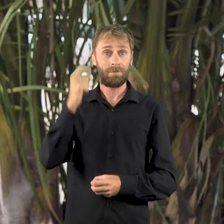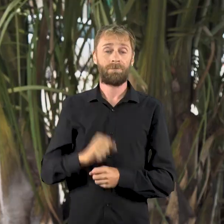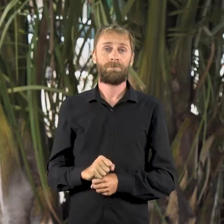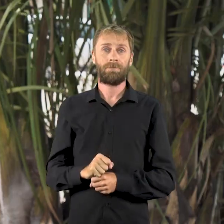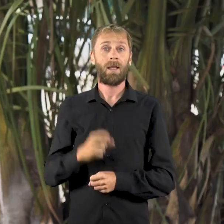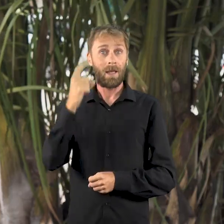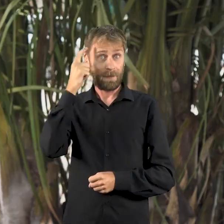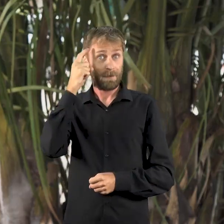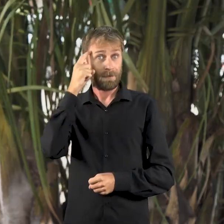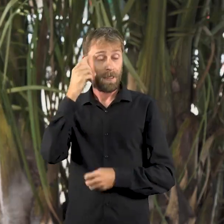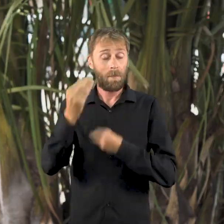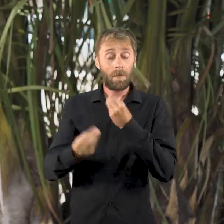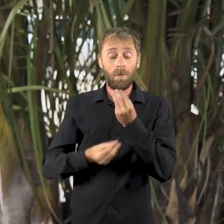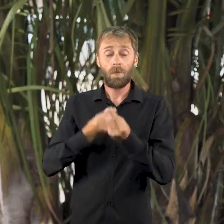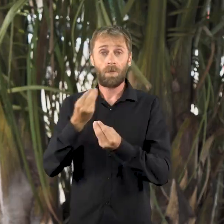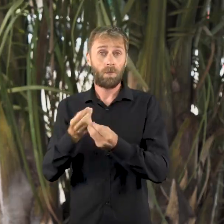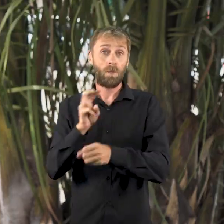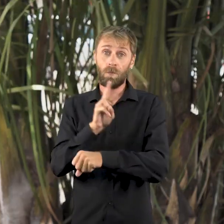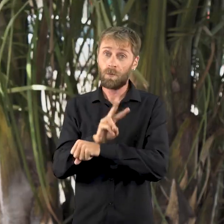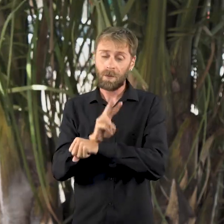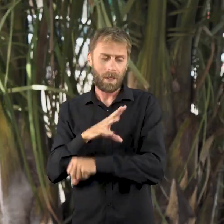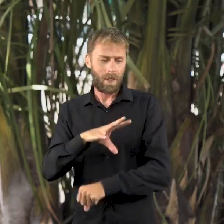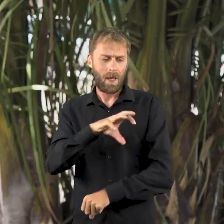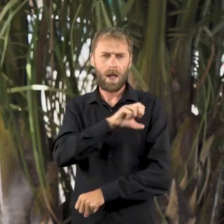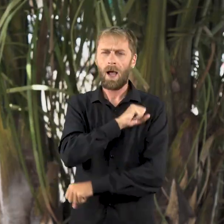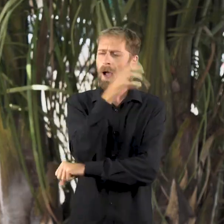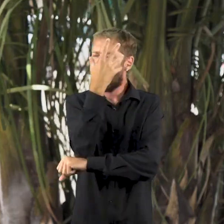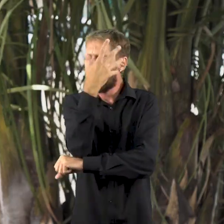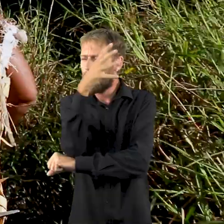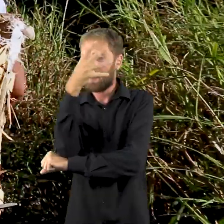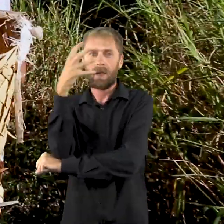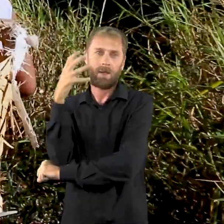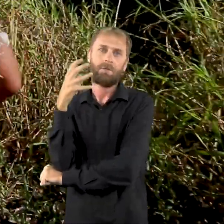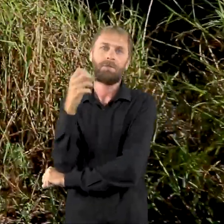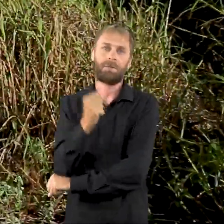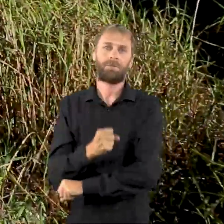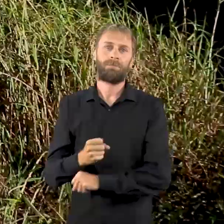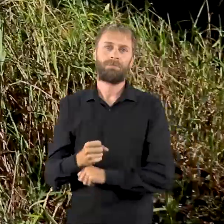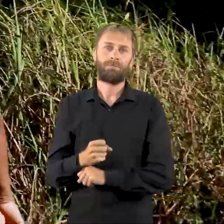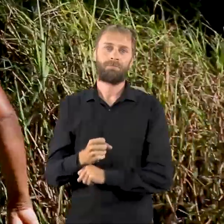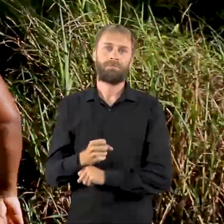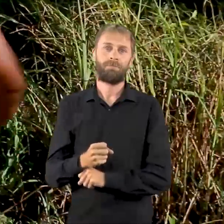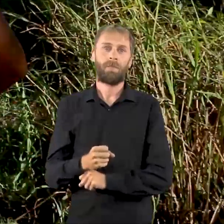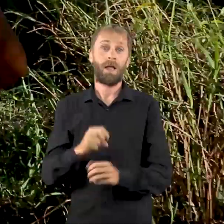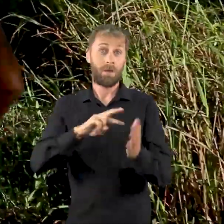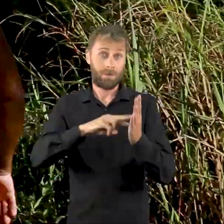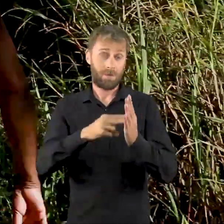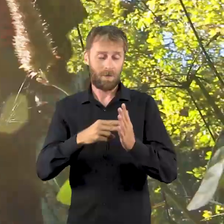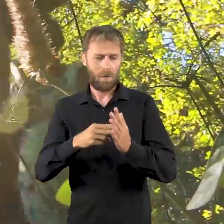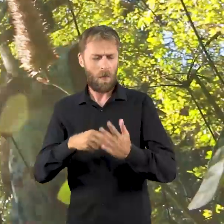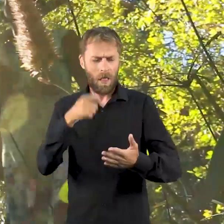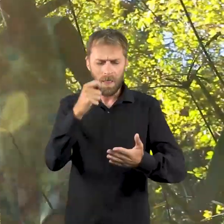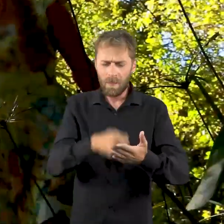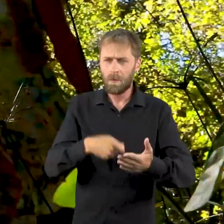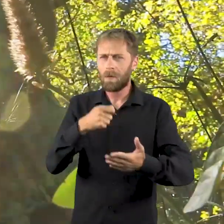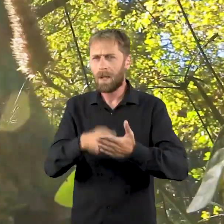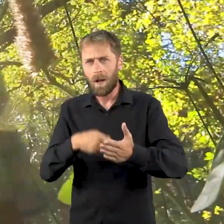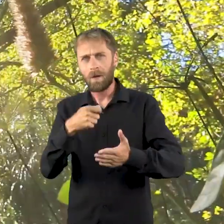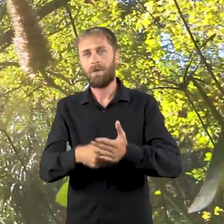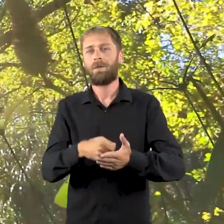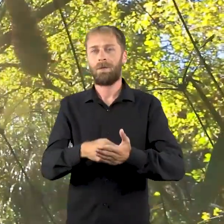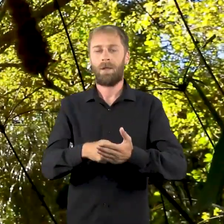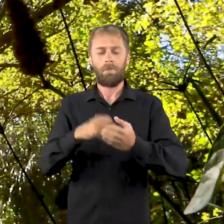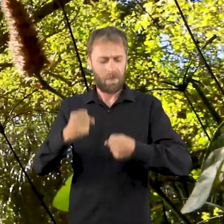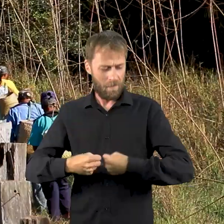muito bonito da parte delas. Elas amam a palmeira do babassu. Símbolo de resistência e luta, elas